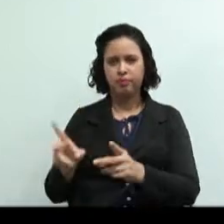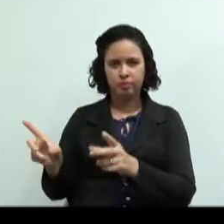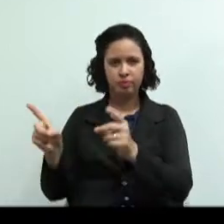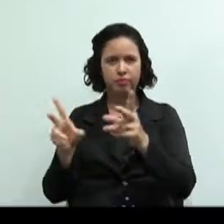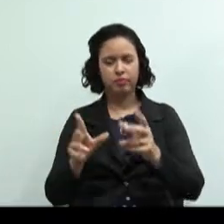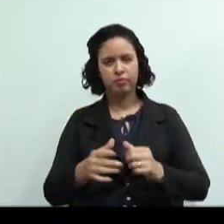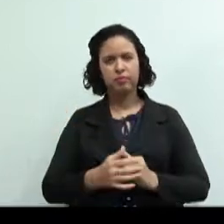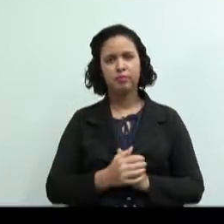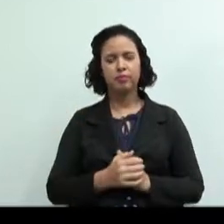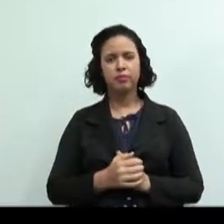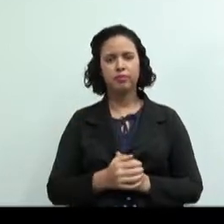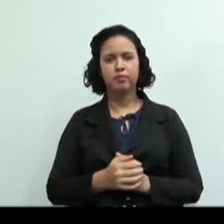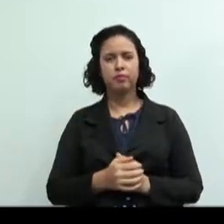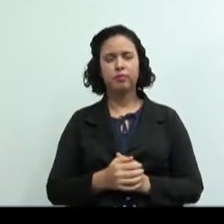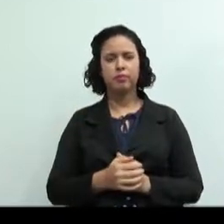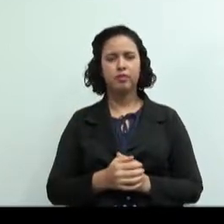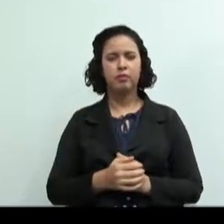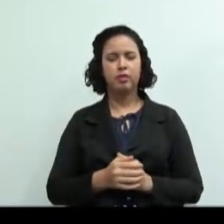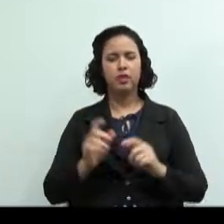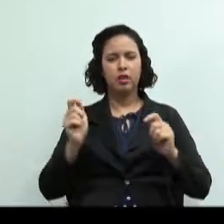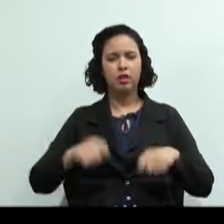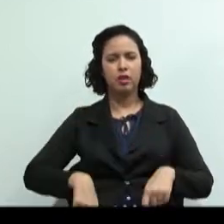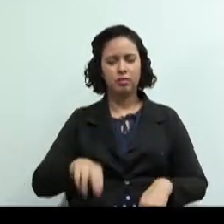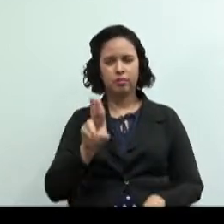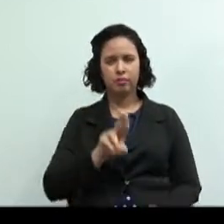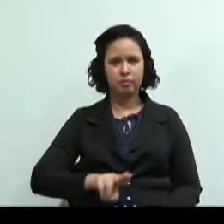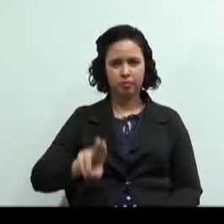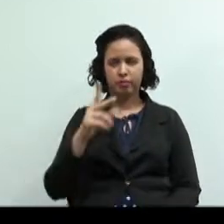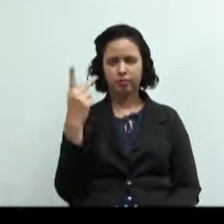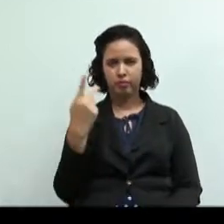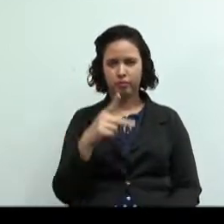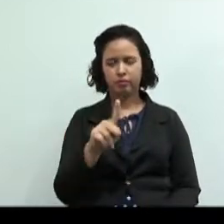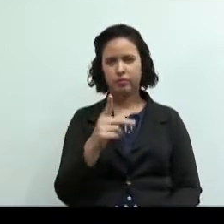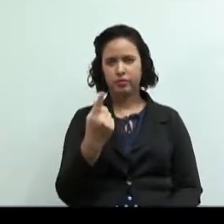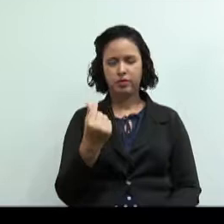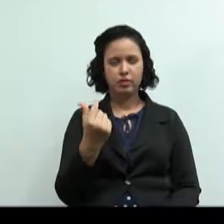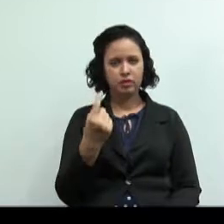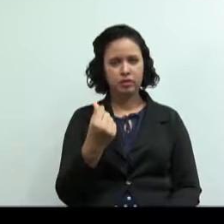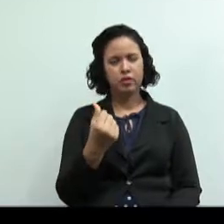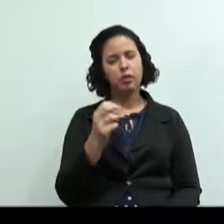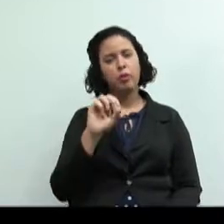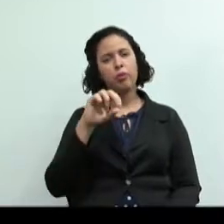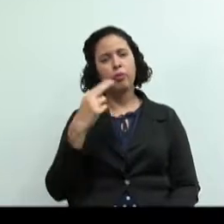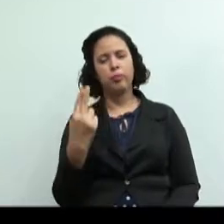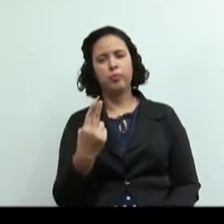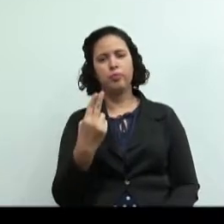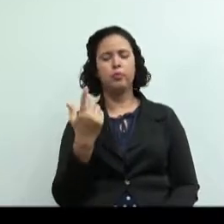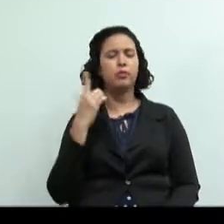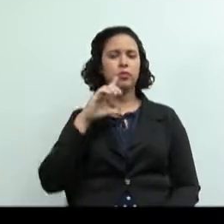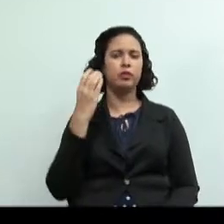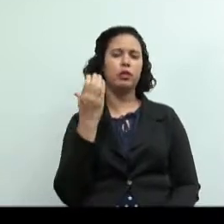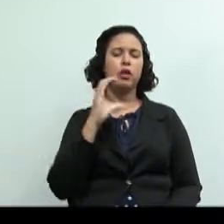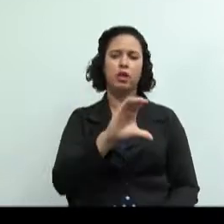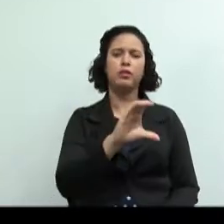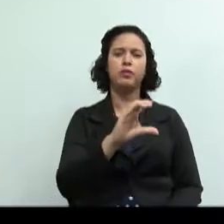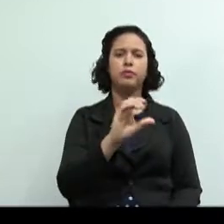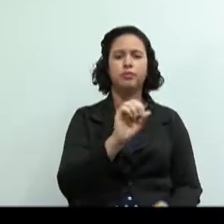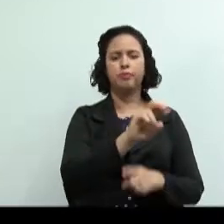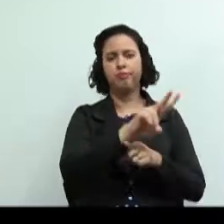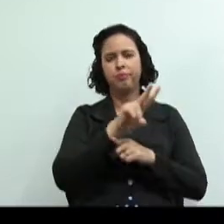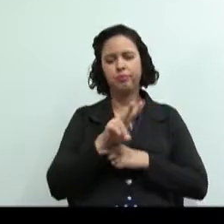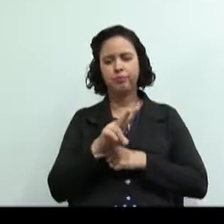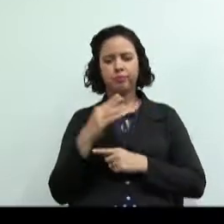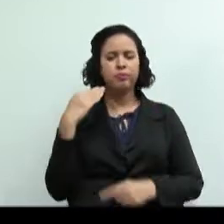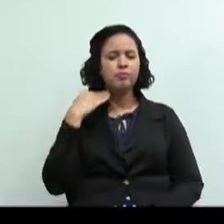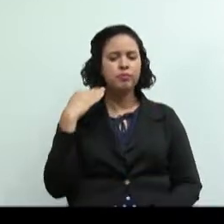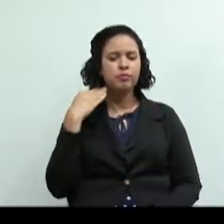E o mais bacana, você pode usar o seu recurso que está guardado como pode pegar créditos oficiais e, claro, sendo uma